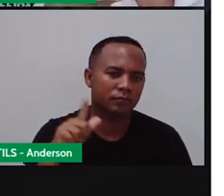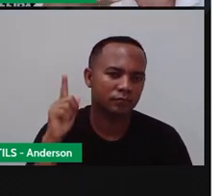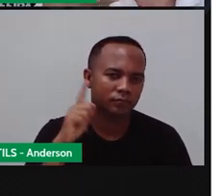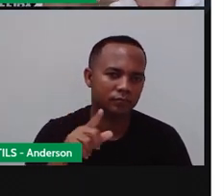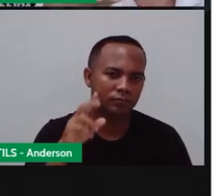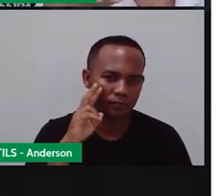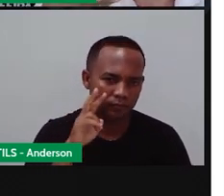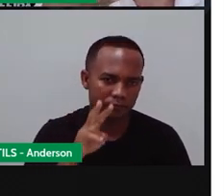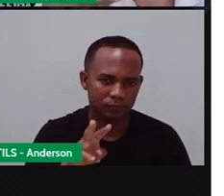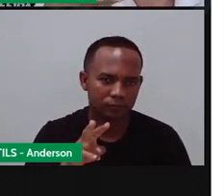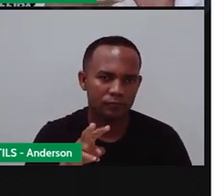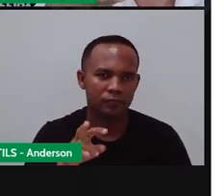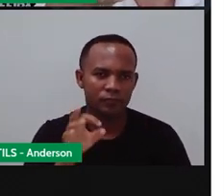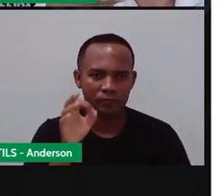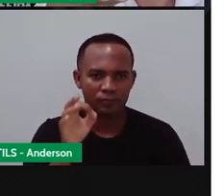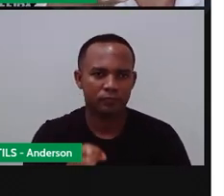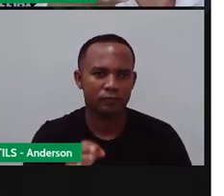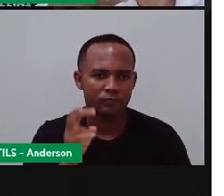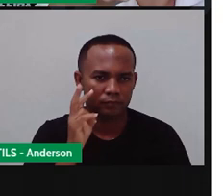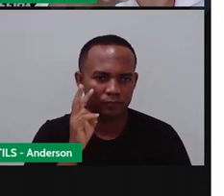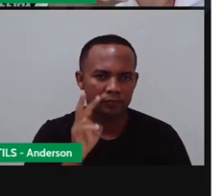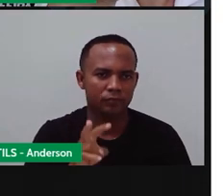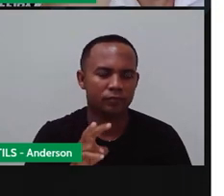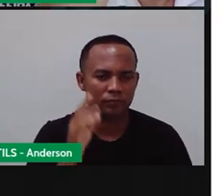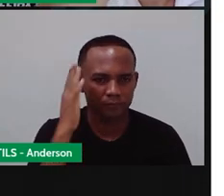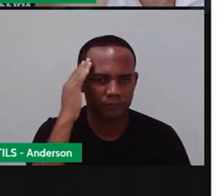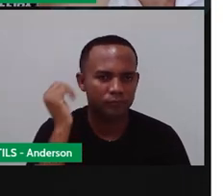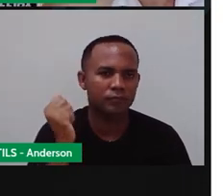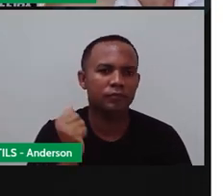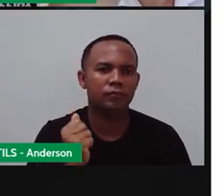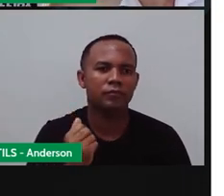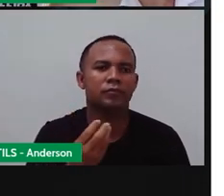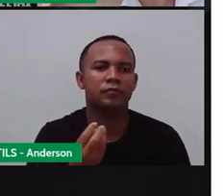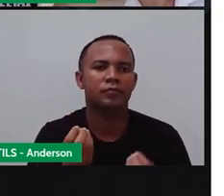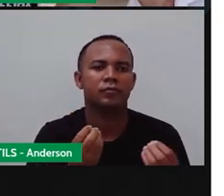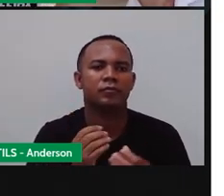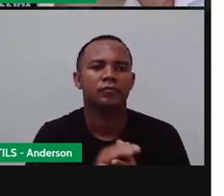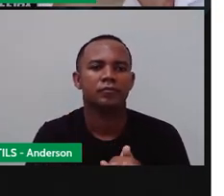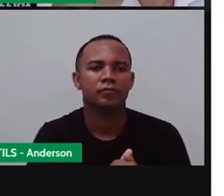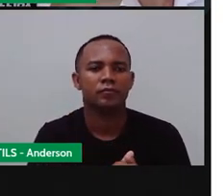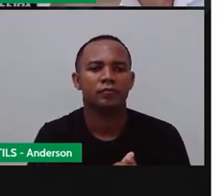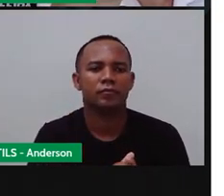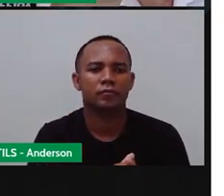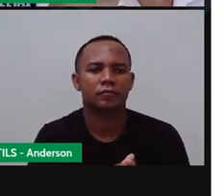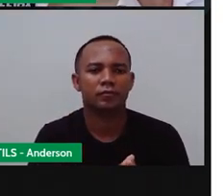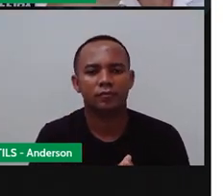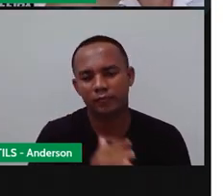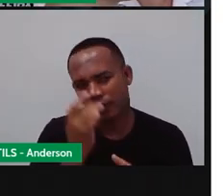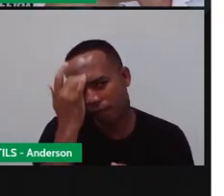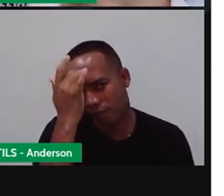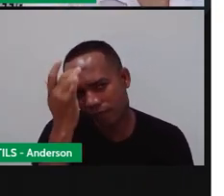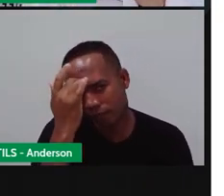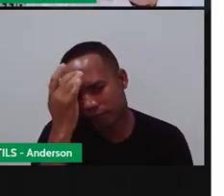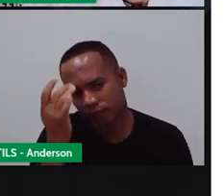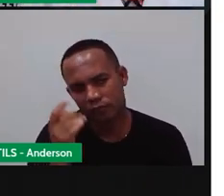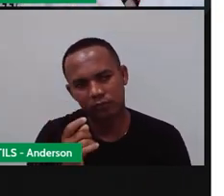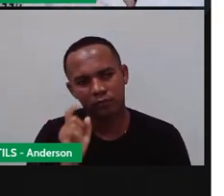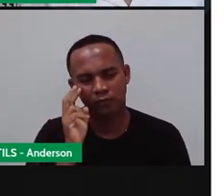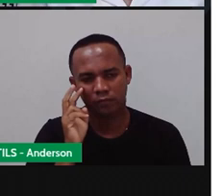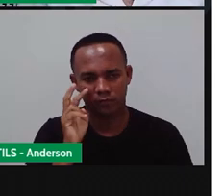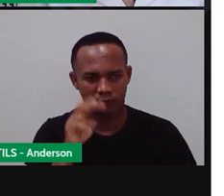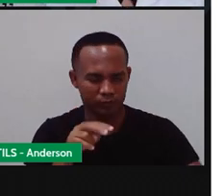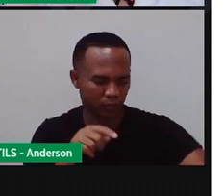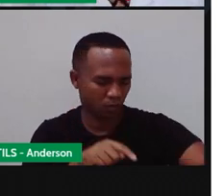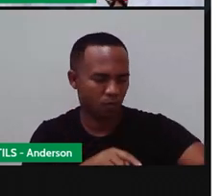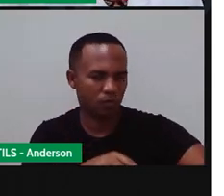As horas. Tá vendo como... Aqui, na verdade, acaba sendo um pouco mais fácil ver as horas. Mas a gente